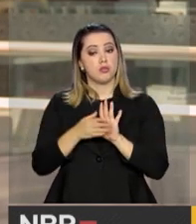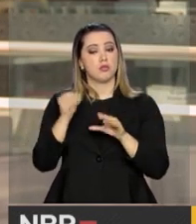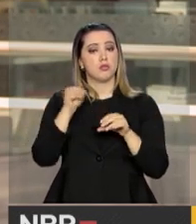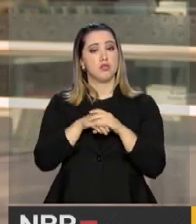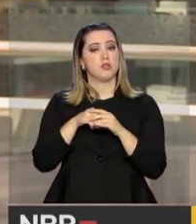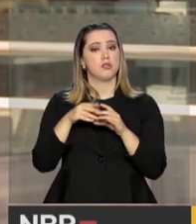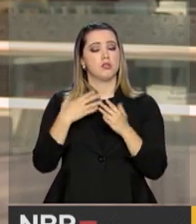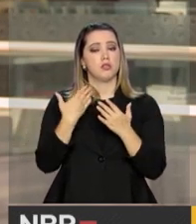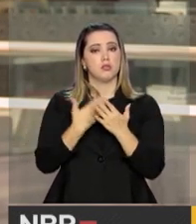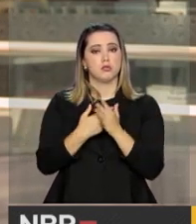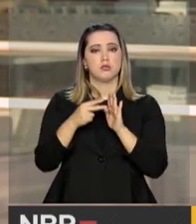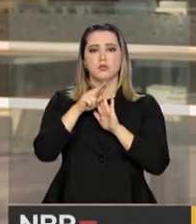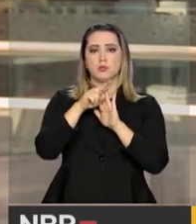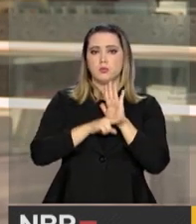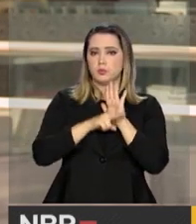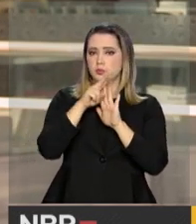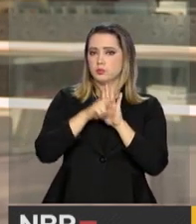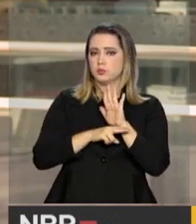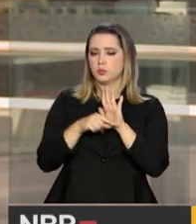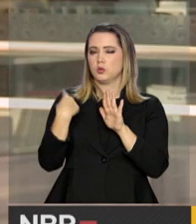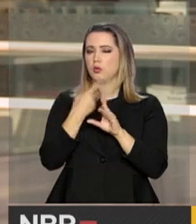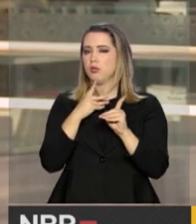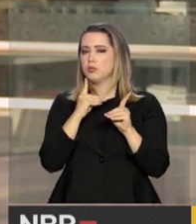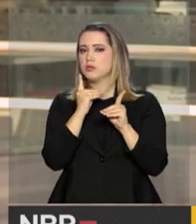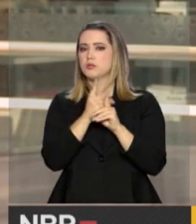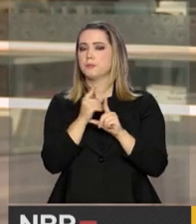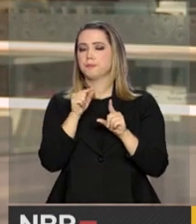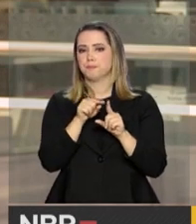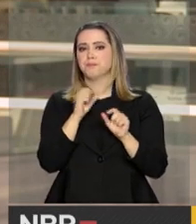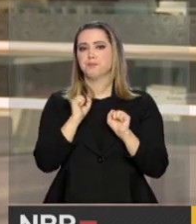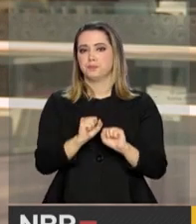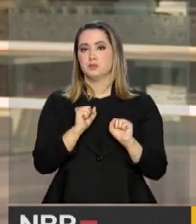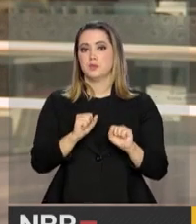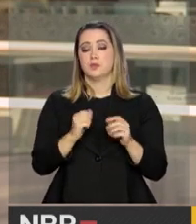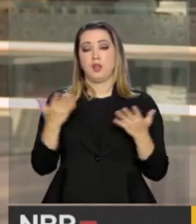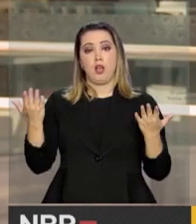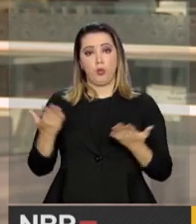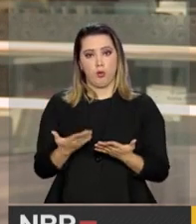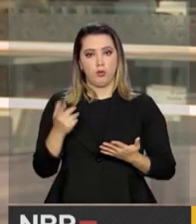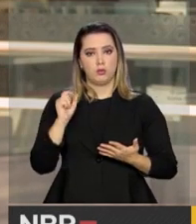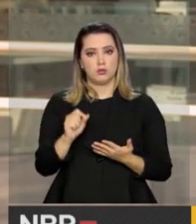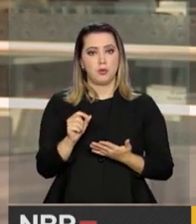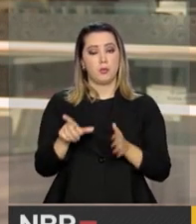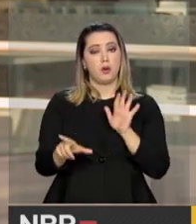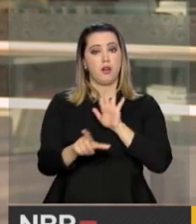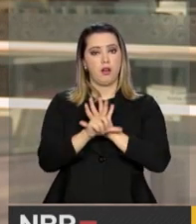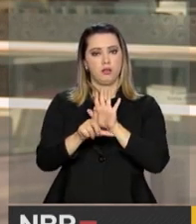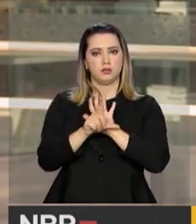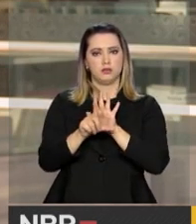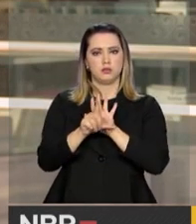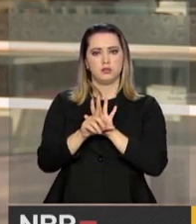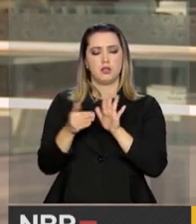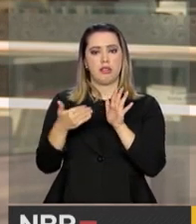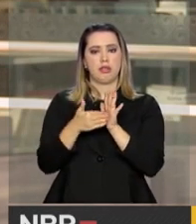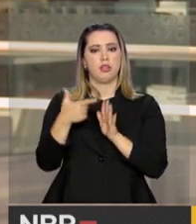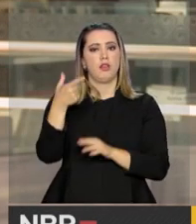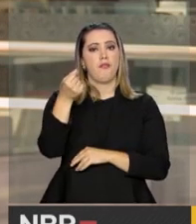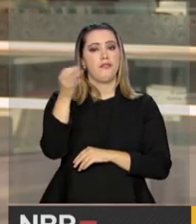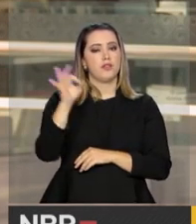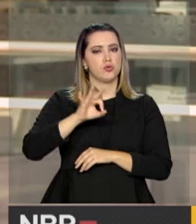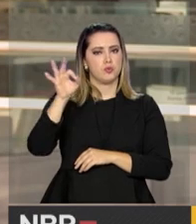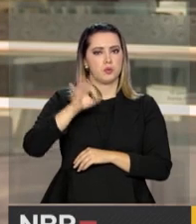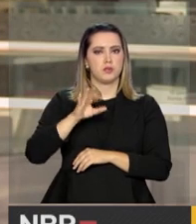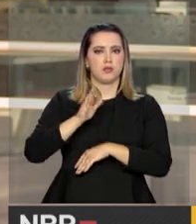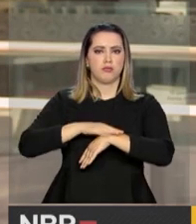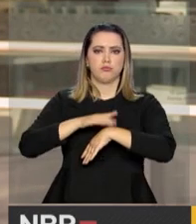por portaria do MEC. Então, nós encontramos a possibilidade, agora, por legislação, que até 20% da carga